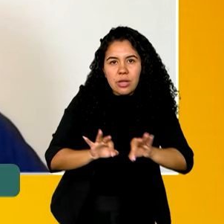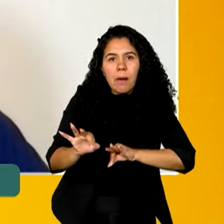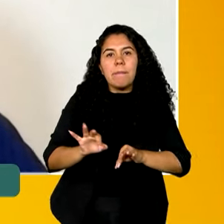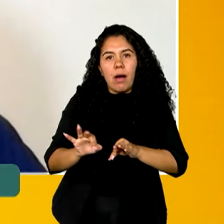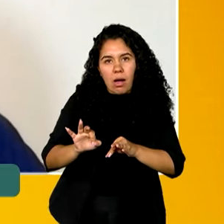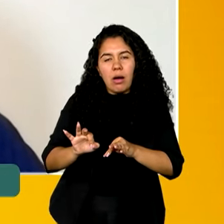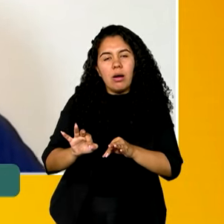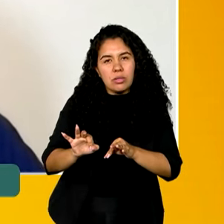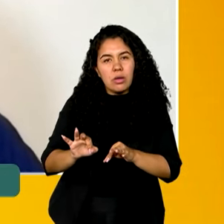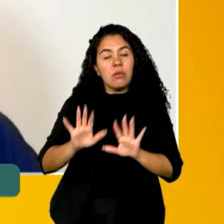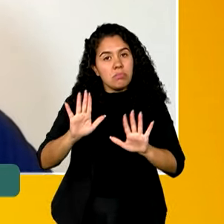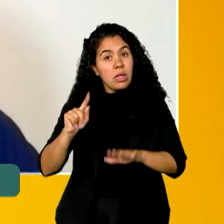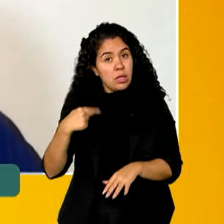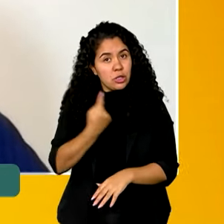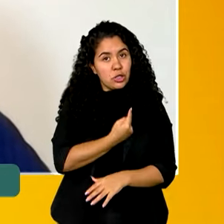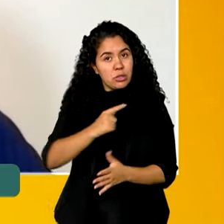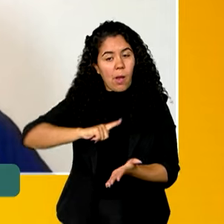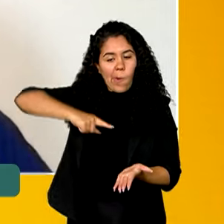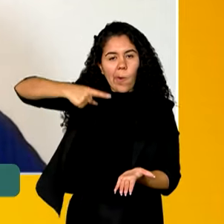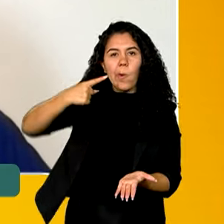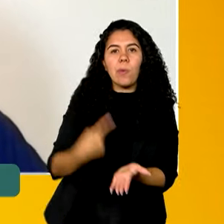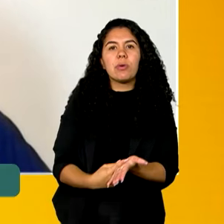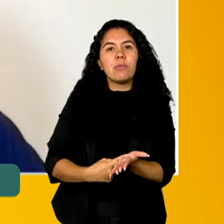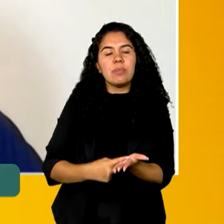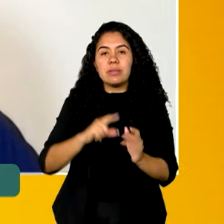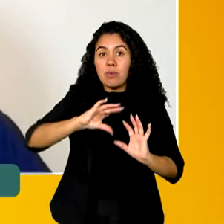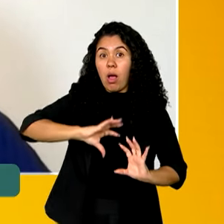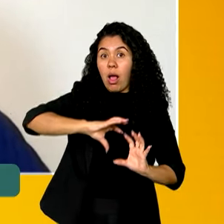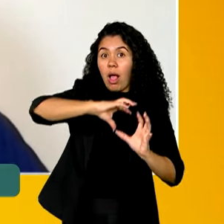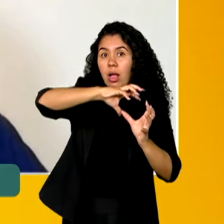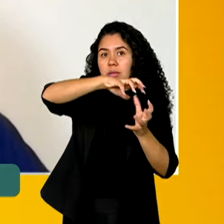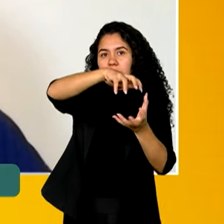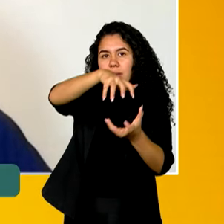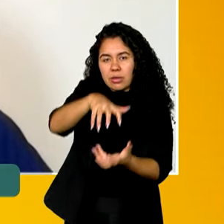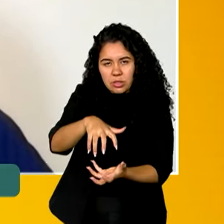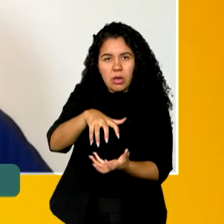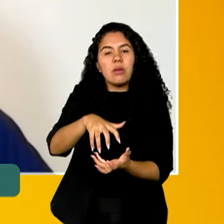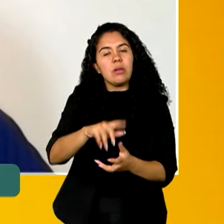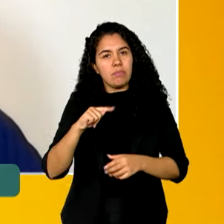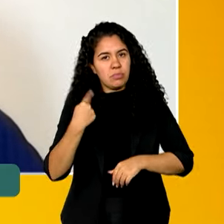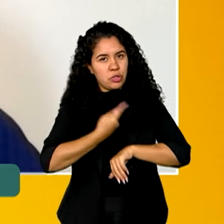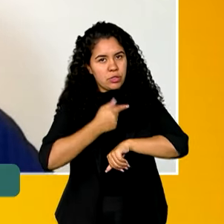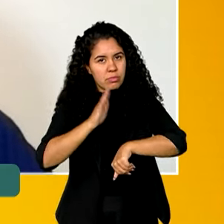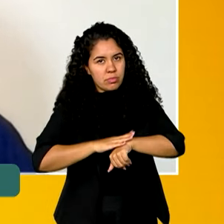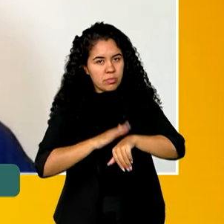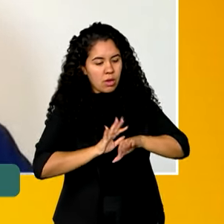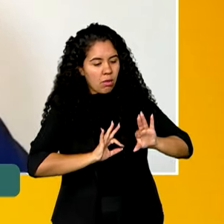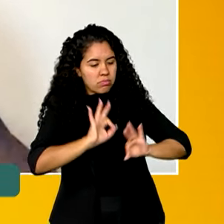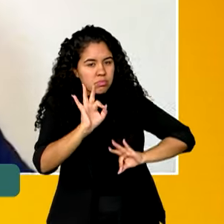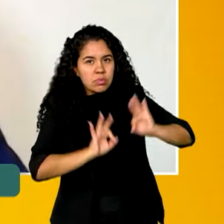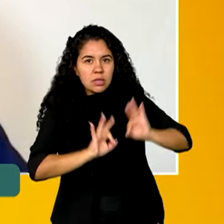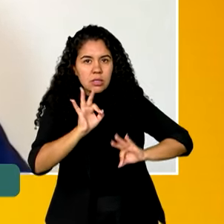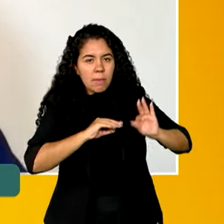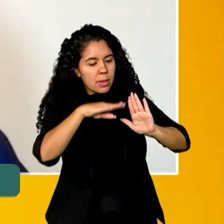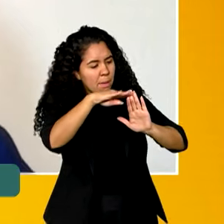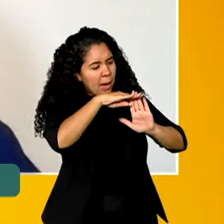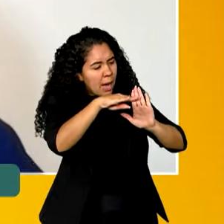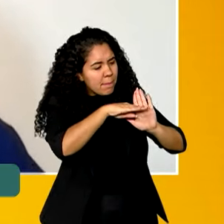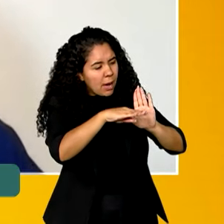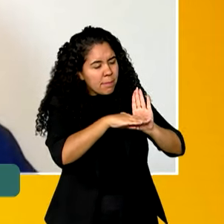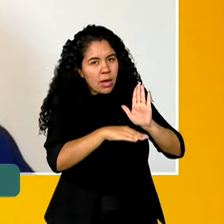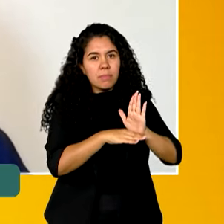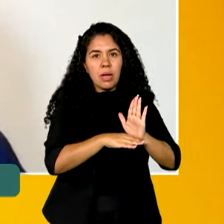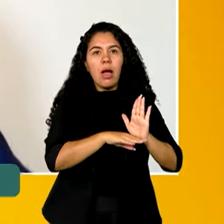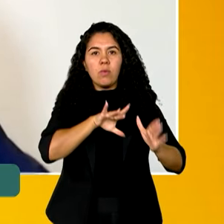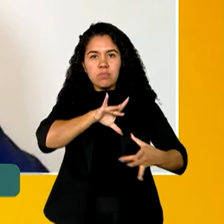que a gente tem como compromisso, inclusive internacional, de fazer o nosso planejamento espacial marinho para ordenar todas essas